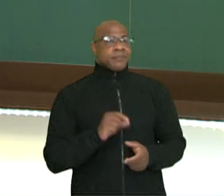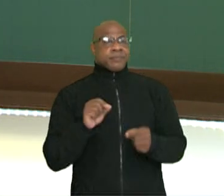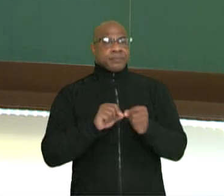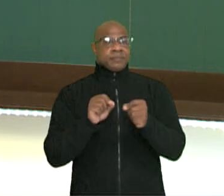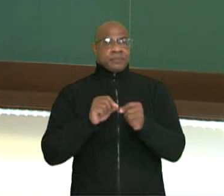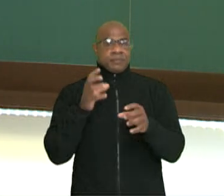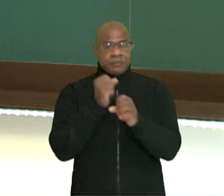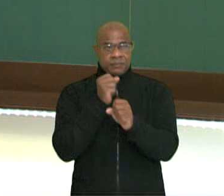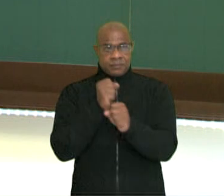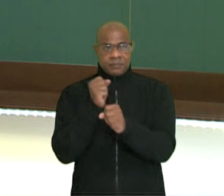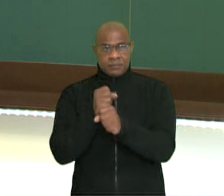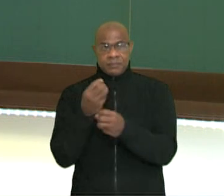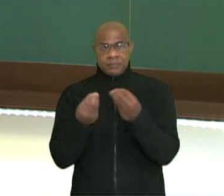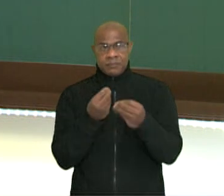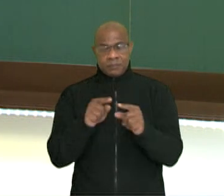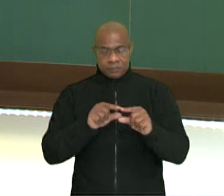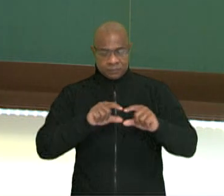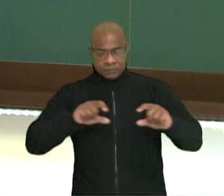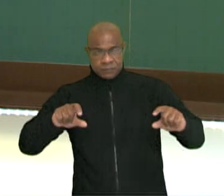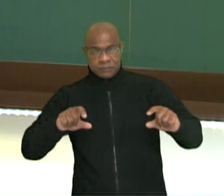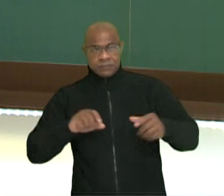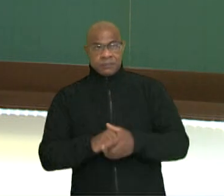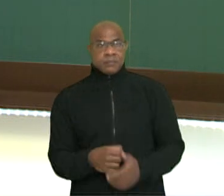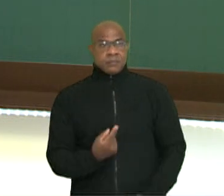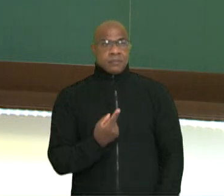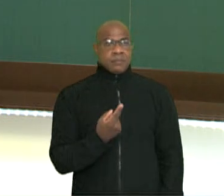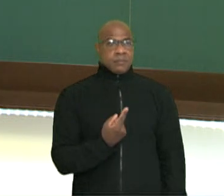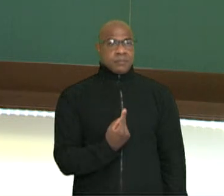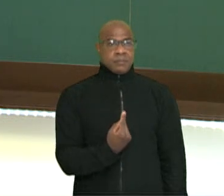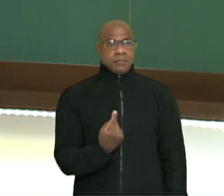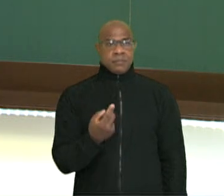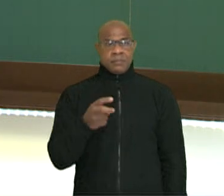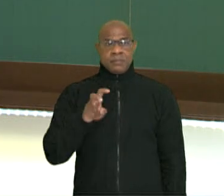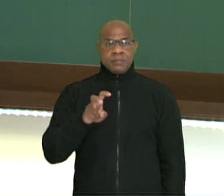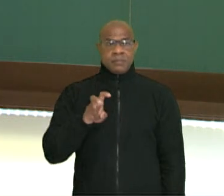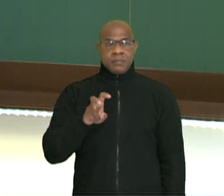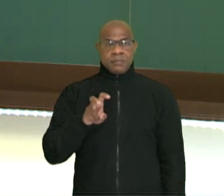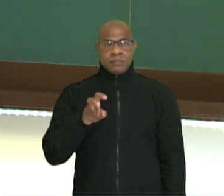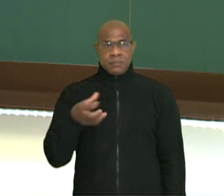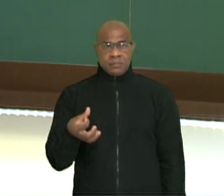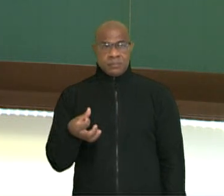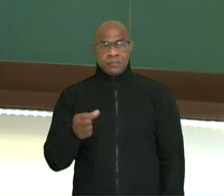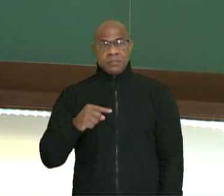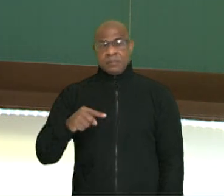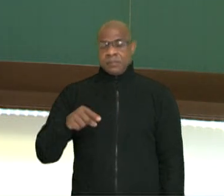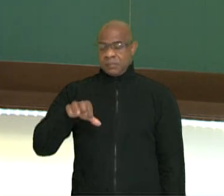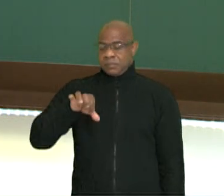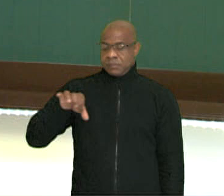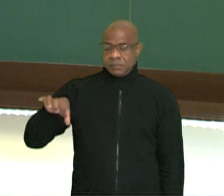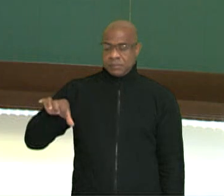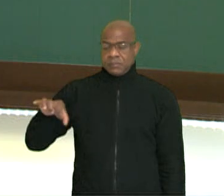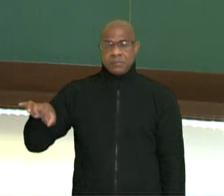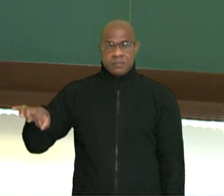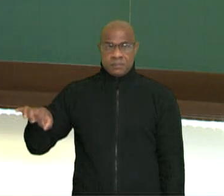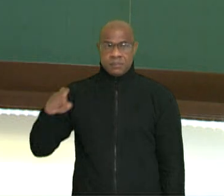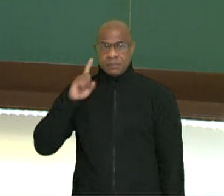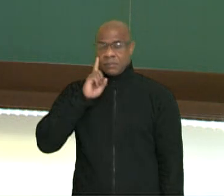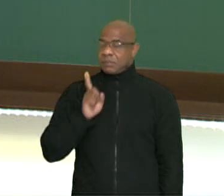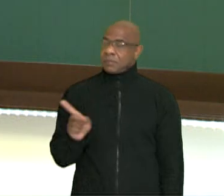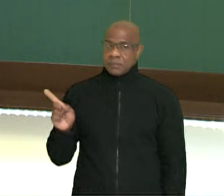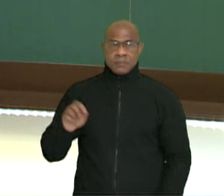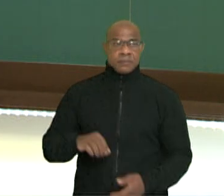essas continhas aqui dessa potência, 1.156 menos, resultado desta multiplicação, 900.